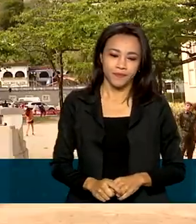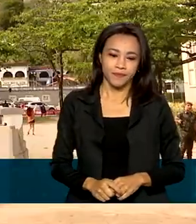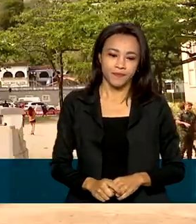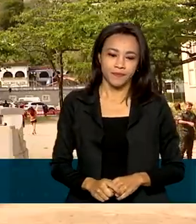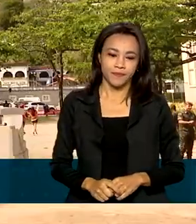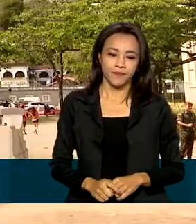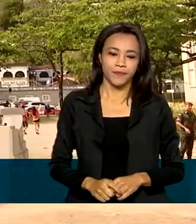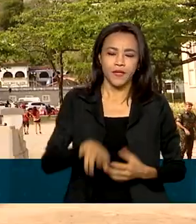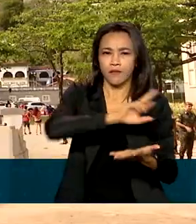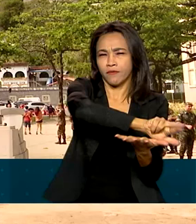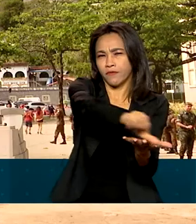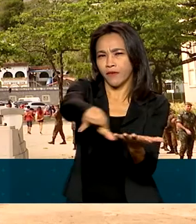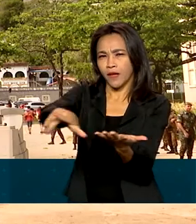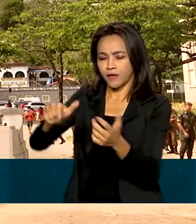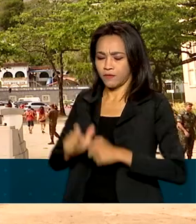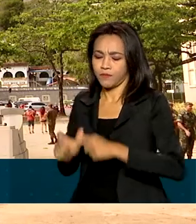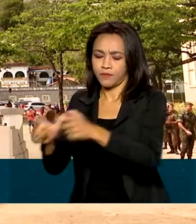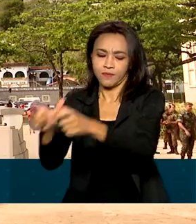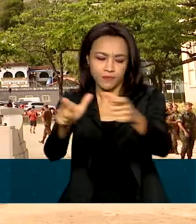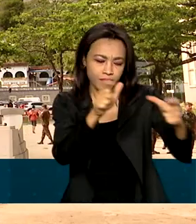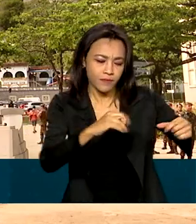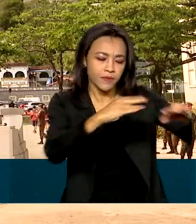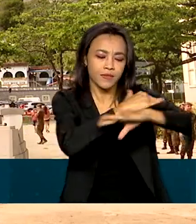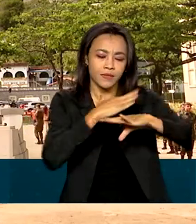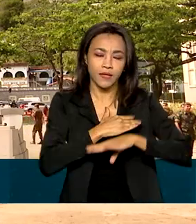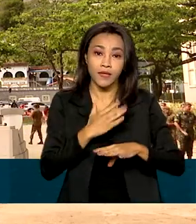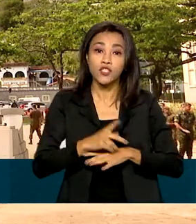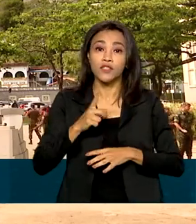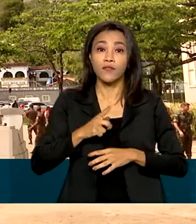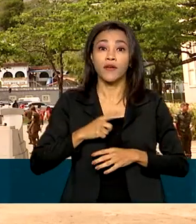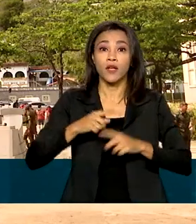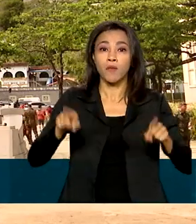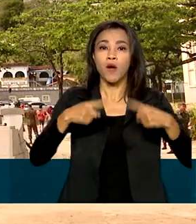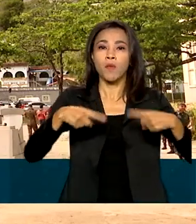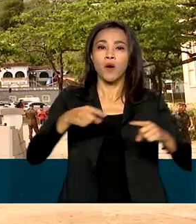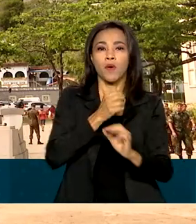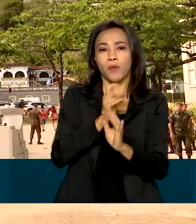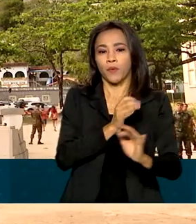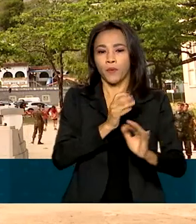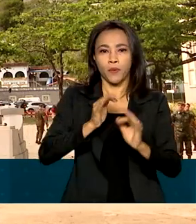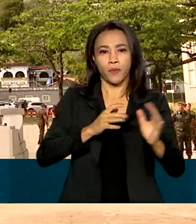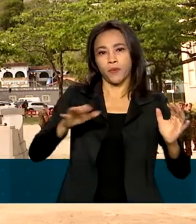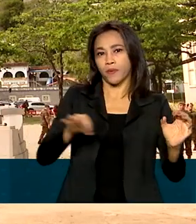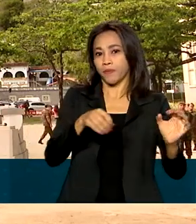Em diversos pontos da cidade, bandas militares se apresentaram ao longo da manhã.